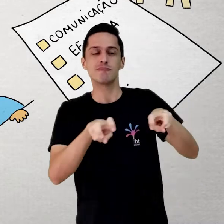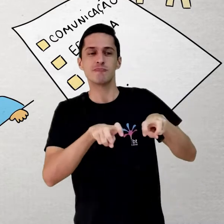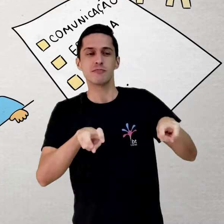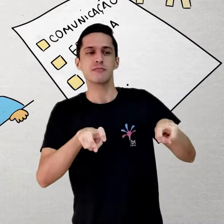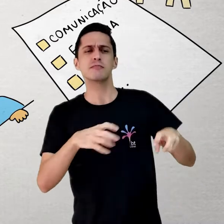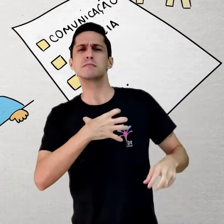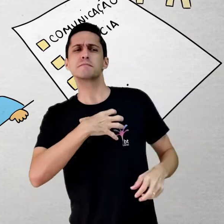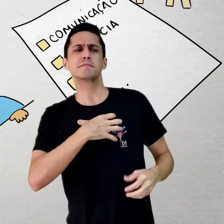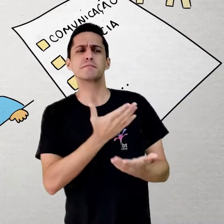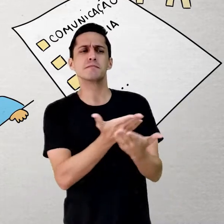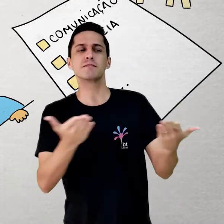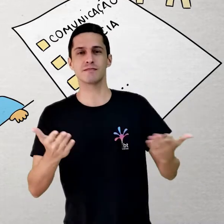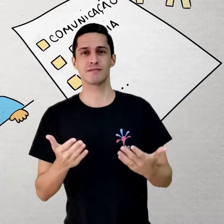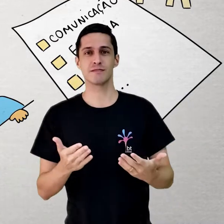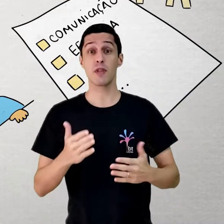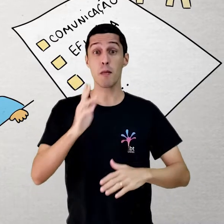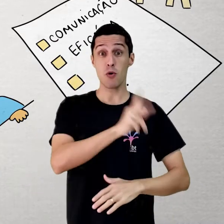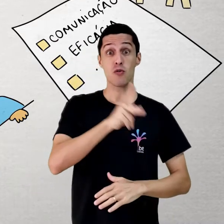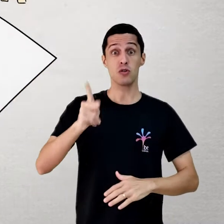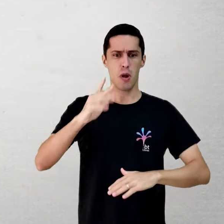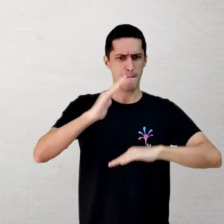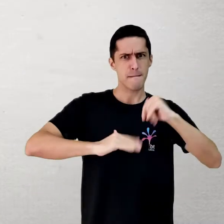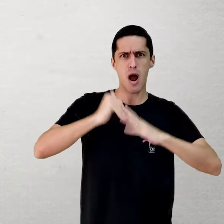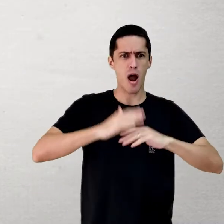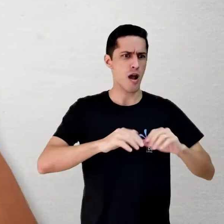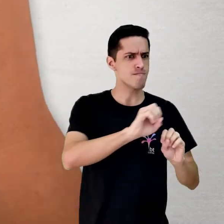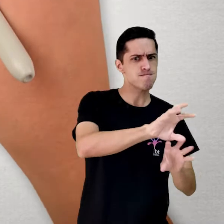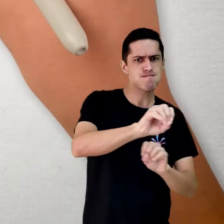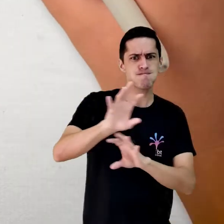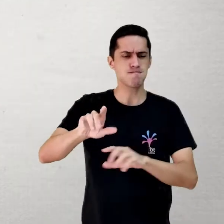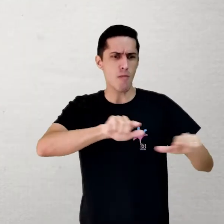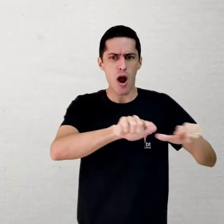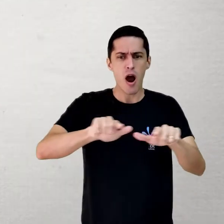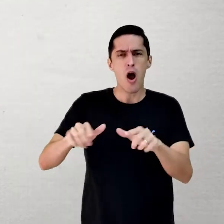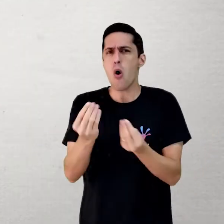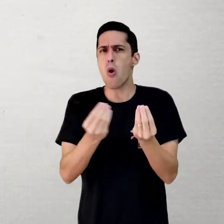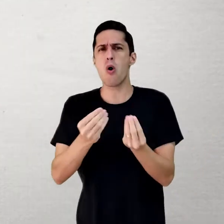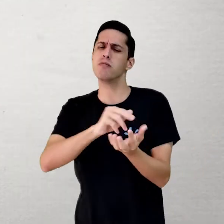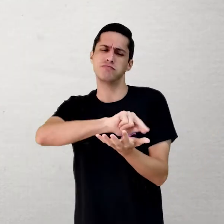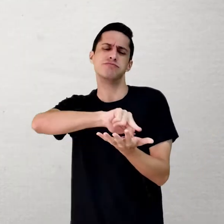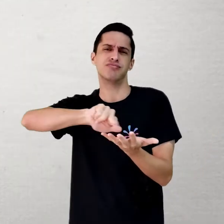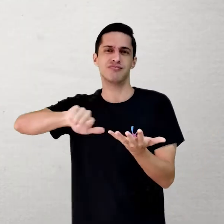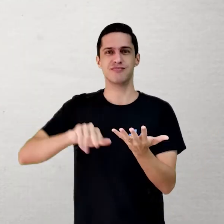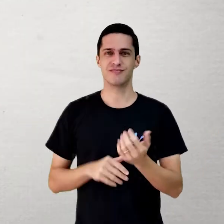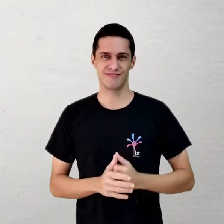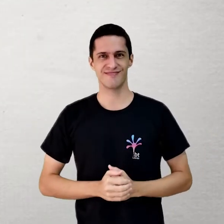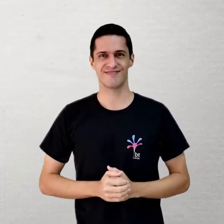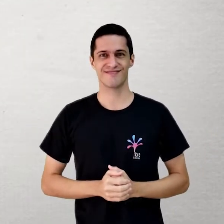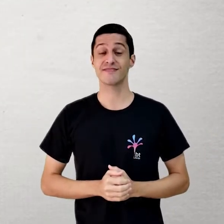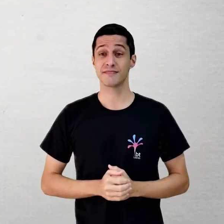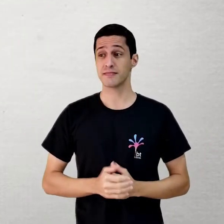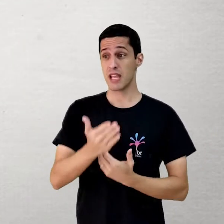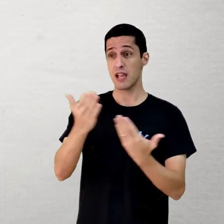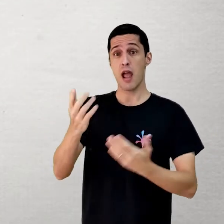professor, entre outros aspectos que regem o contexto de trabalho do professor. As demandas específicas que são